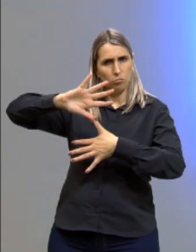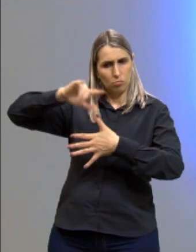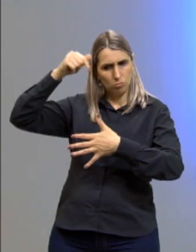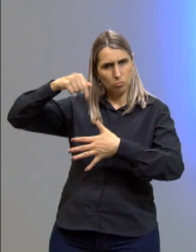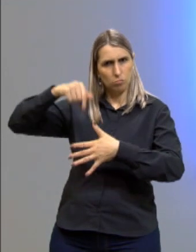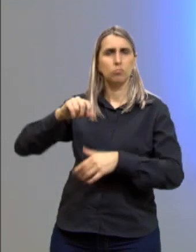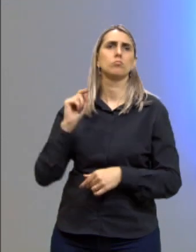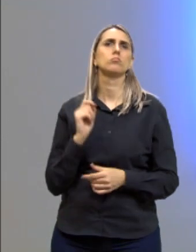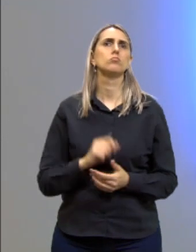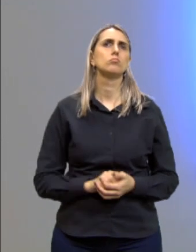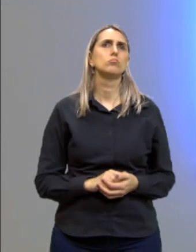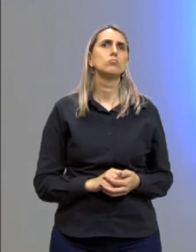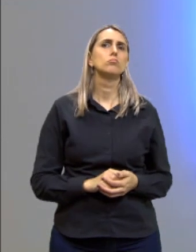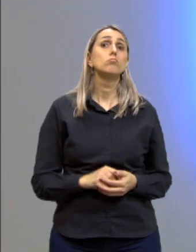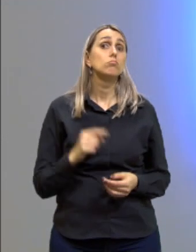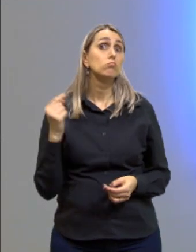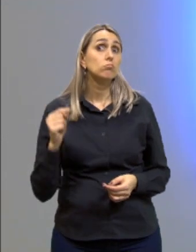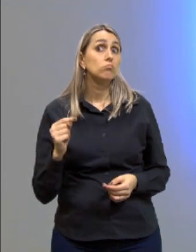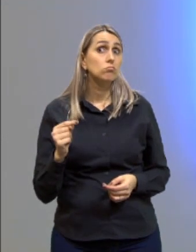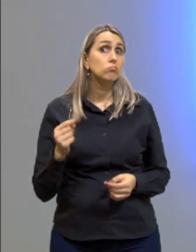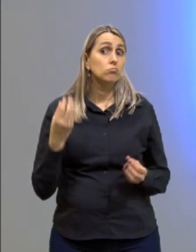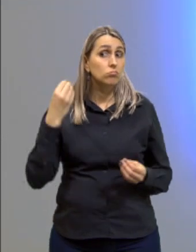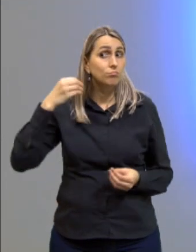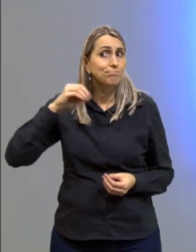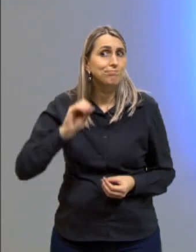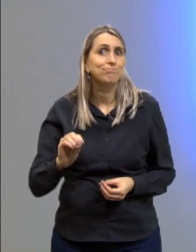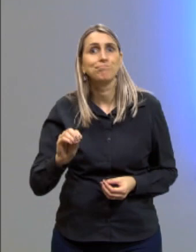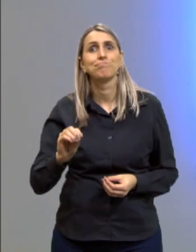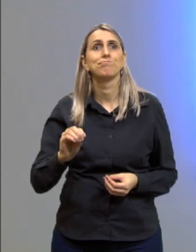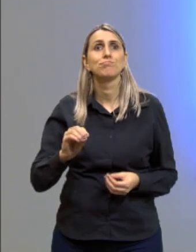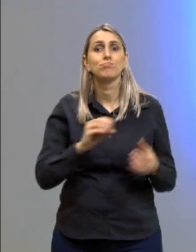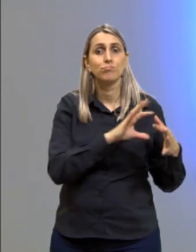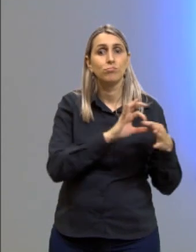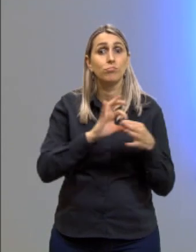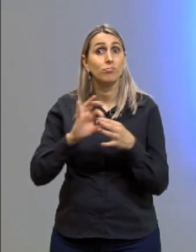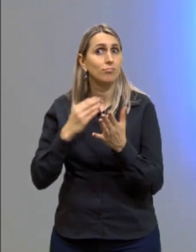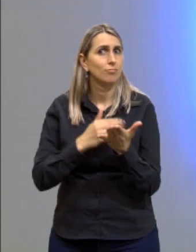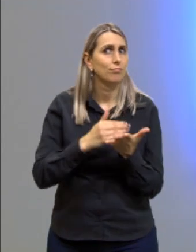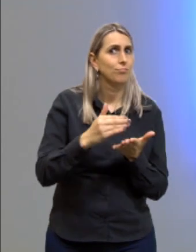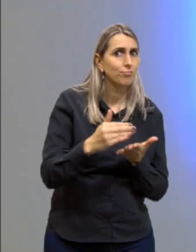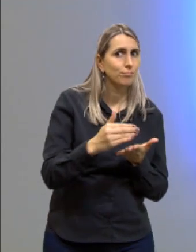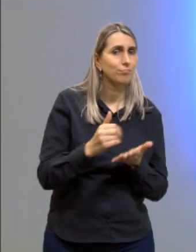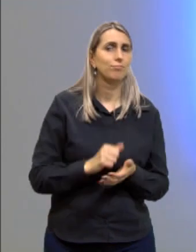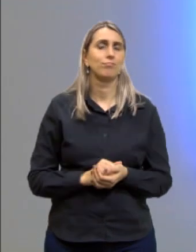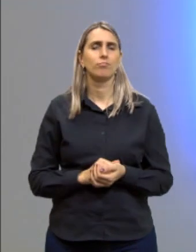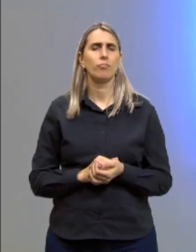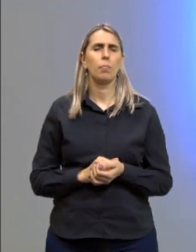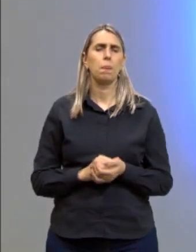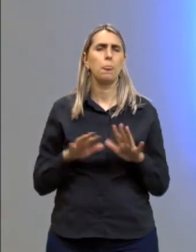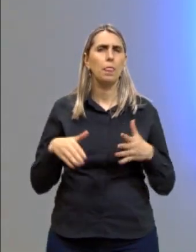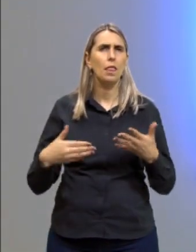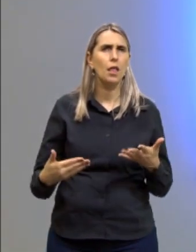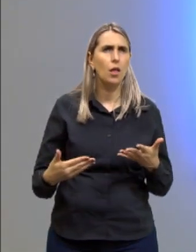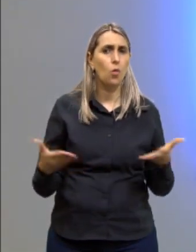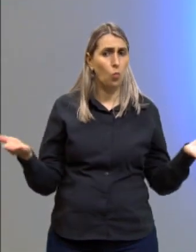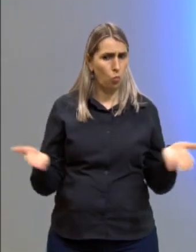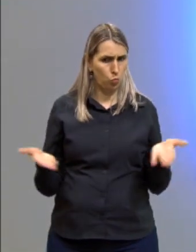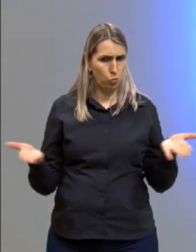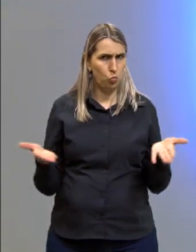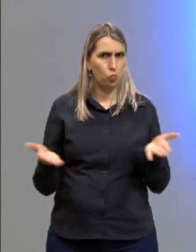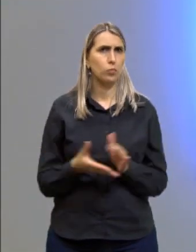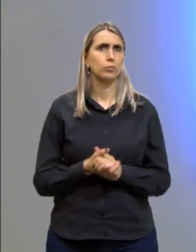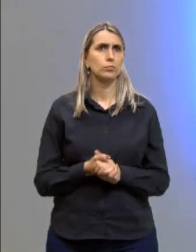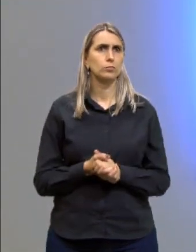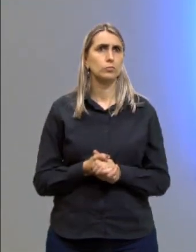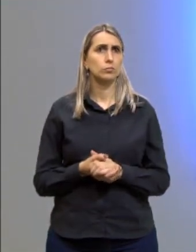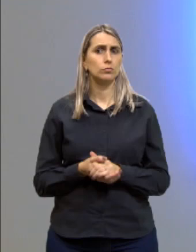Ponto. Isso aqui que ela coloca aqui, gente, é contexto inicial, tá vendo? Aí ela traz para o atual, aqui, tá vendo?